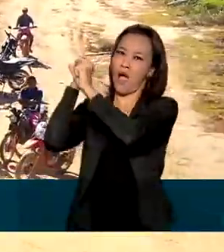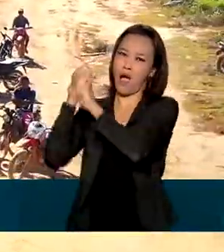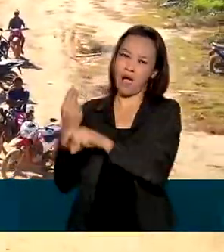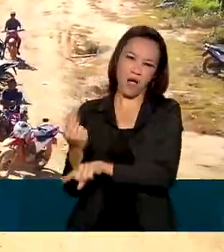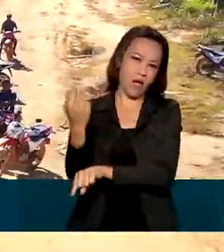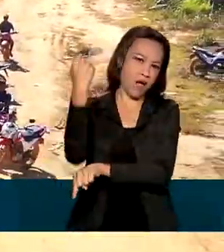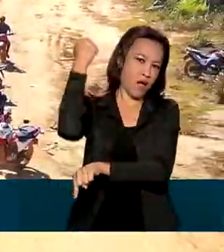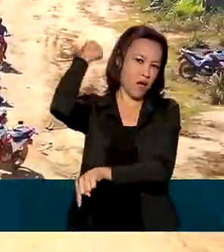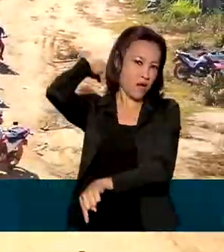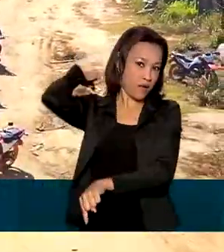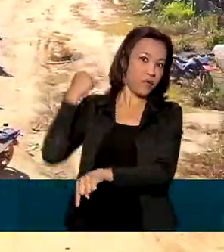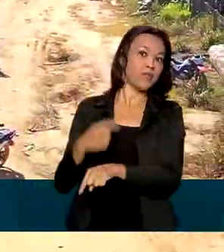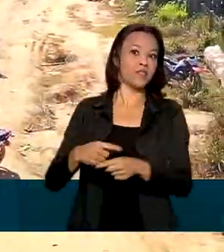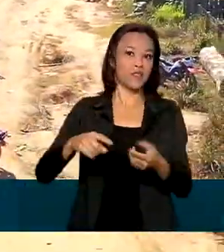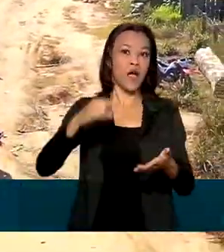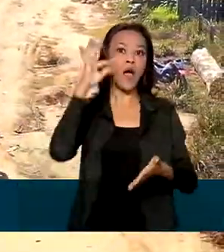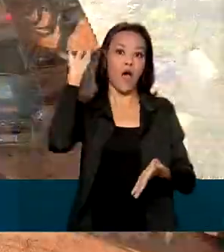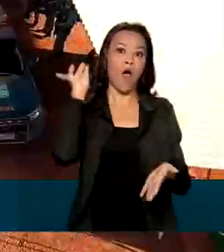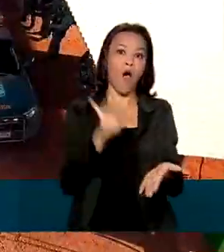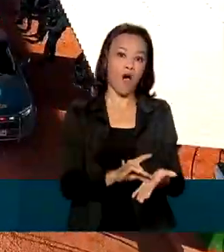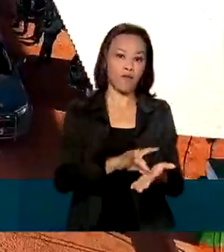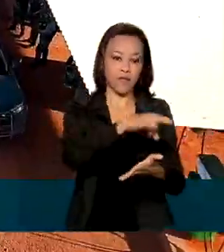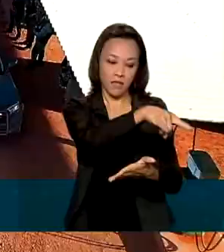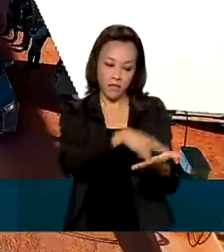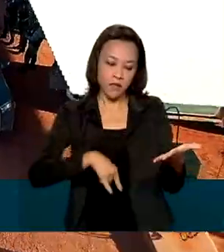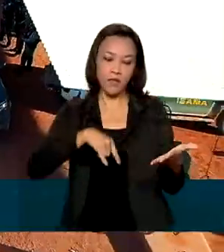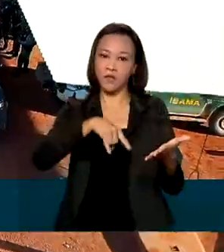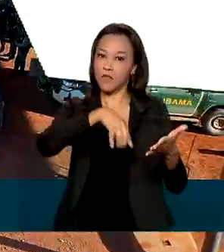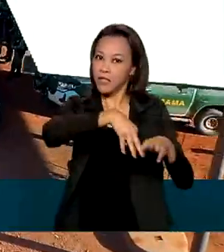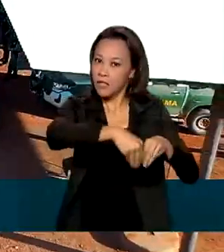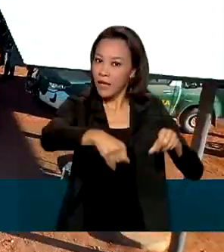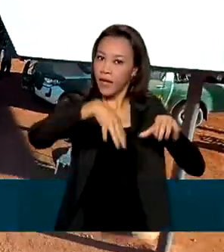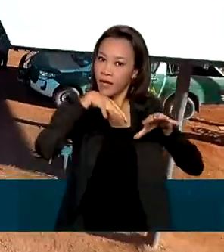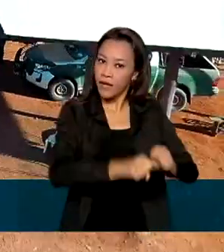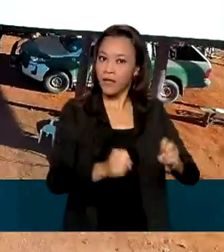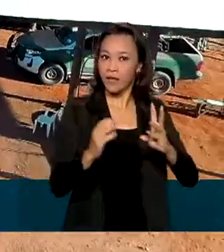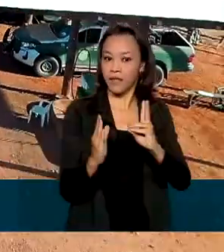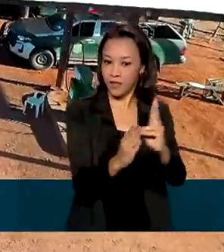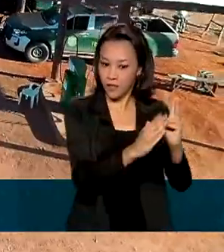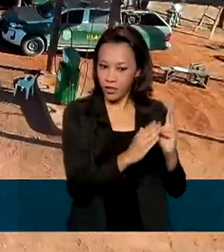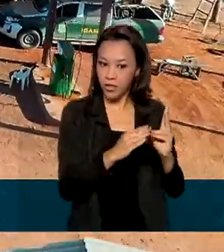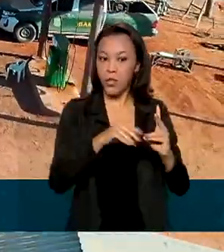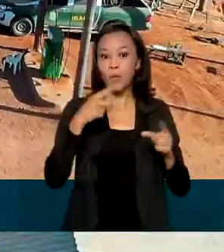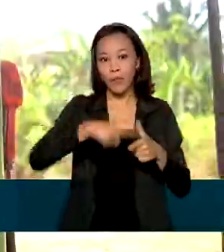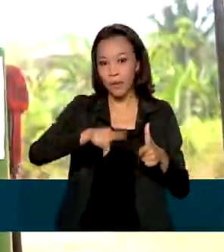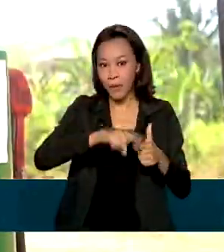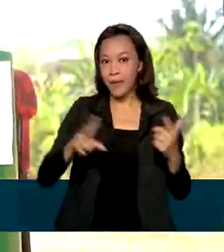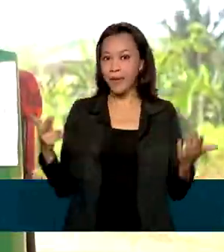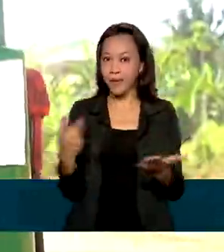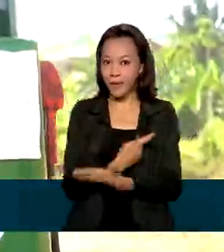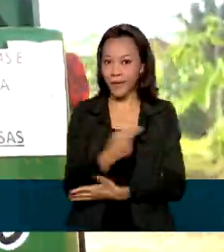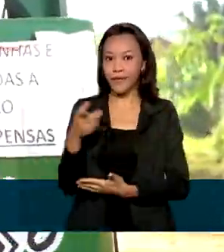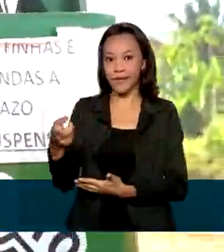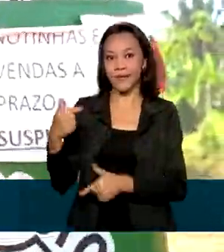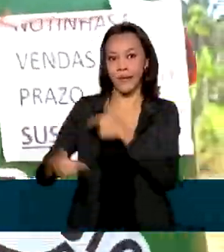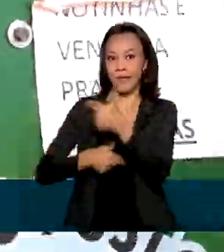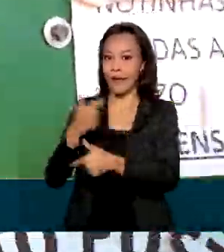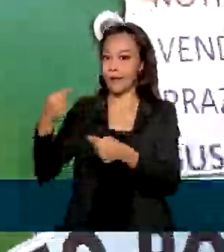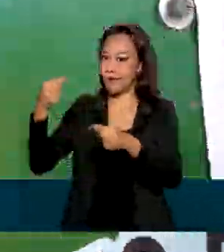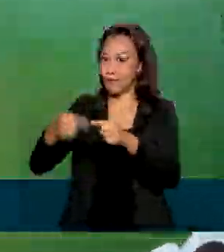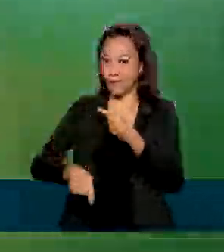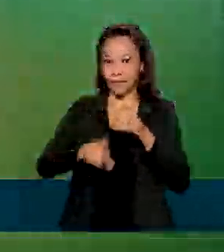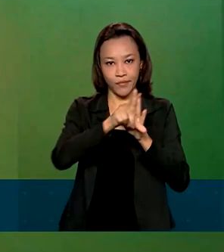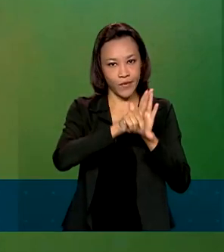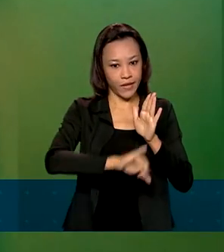homologação da terra indígena, em 2007. O problema são as atividades ilegais que eles desenvolvem. Logo na chegada ao